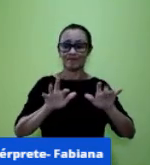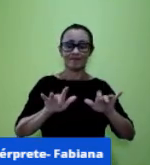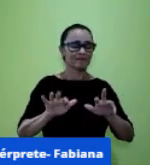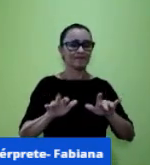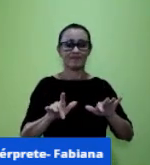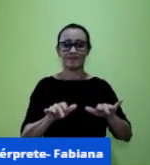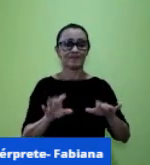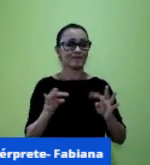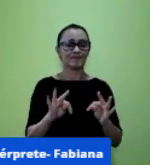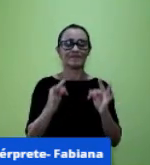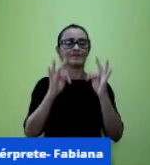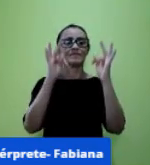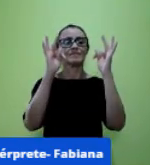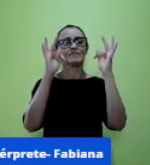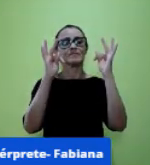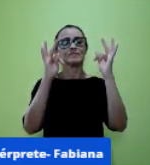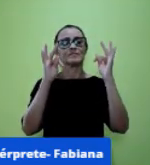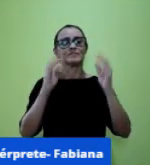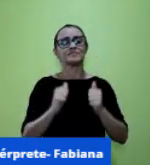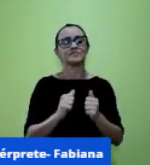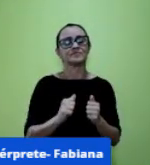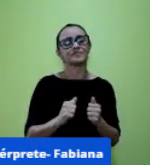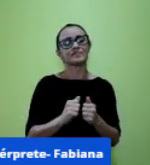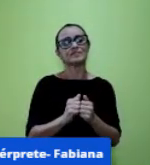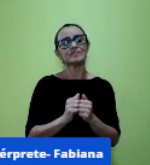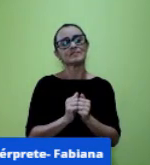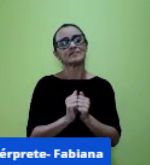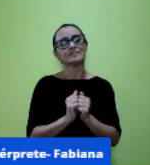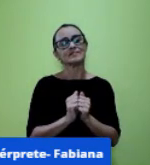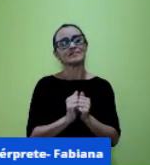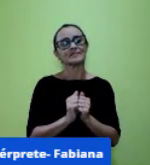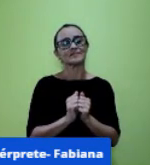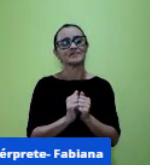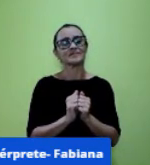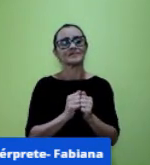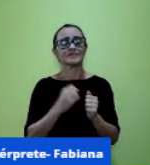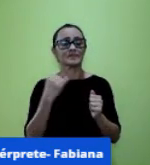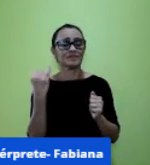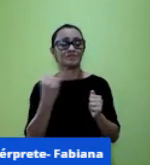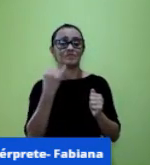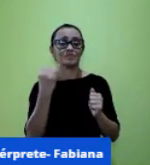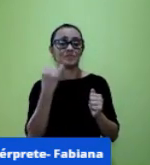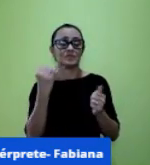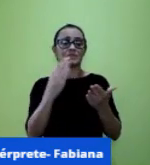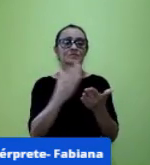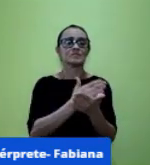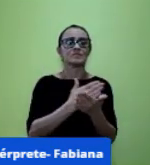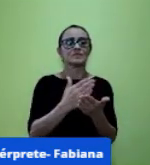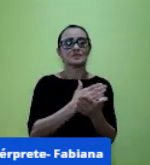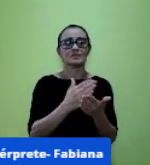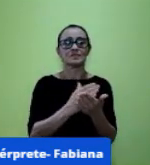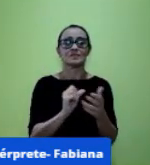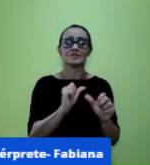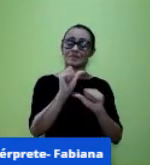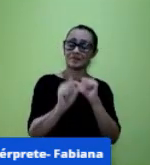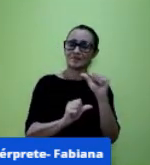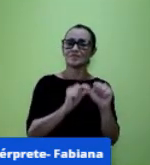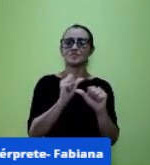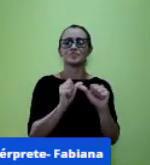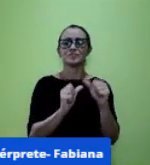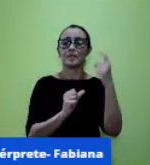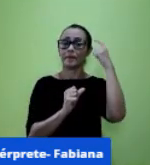é não cuidado o Lauro de repente às vezes você até muda acha que